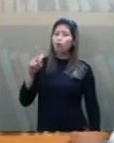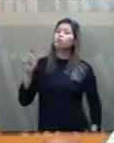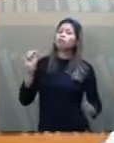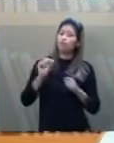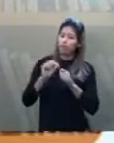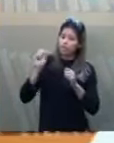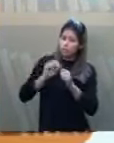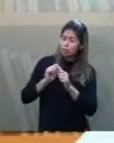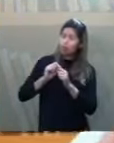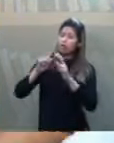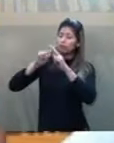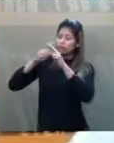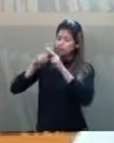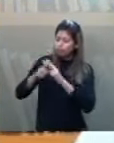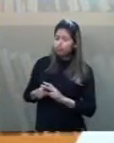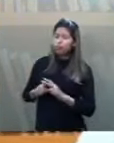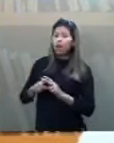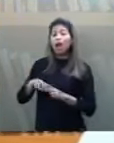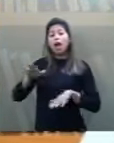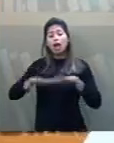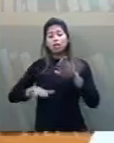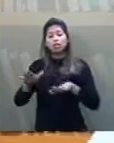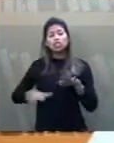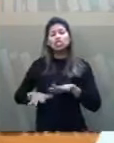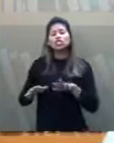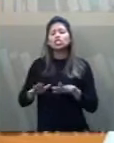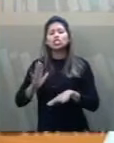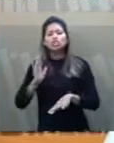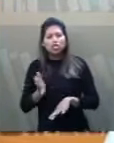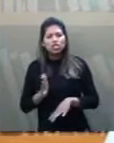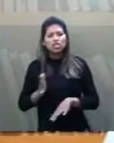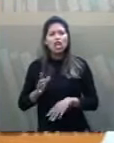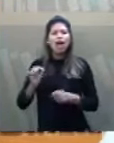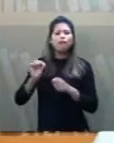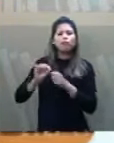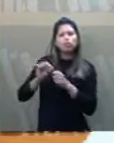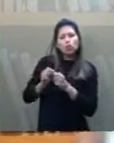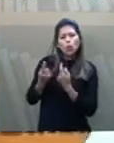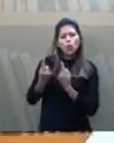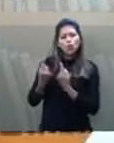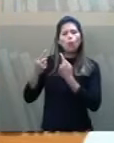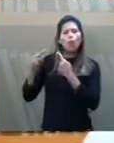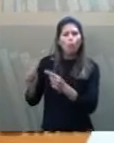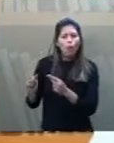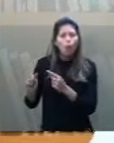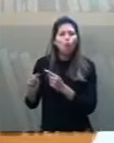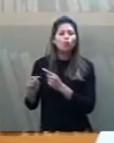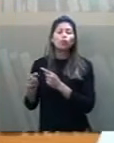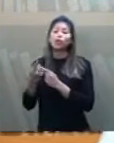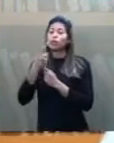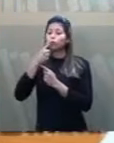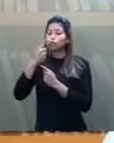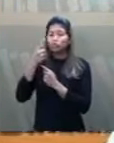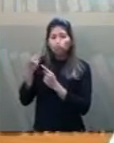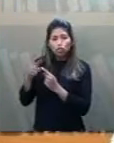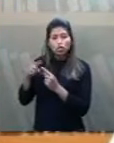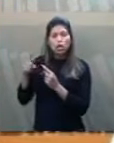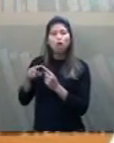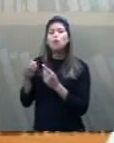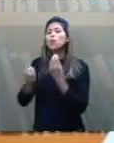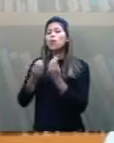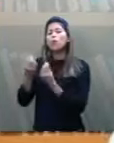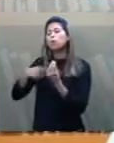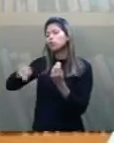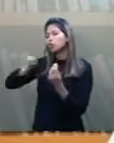retificação que aliviou, eu diria mais, para aqueles que são contra. E foi essa forma que encontramos nós aqui